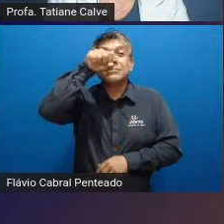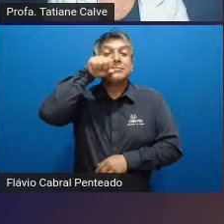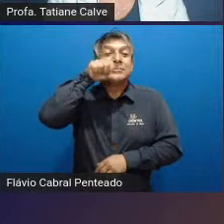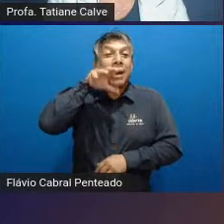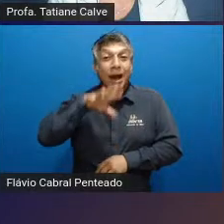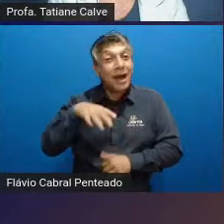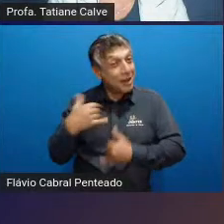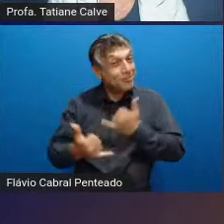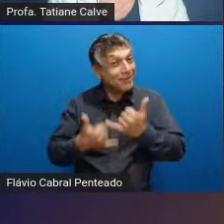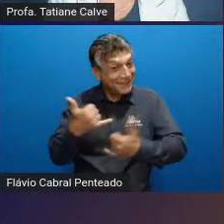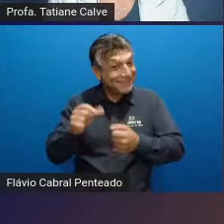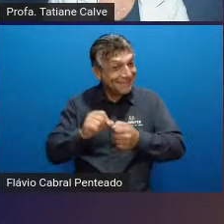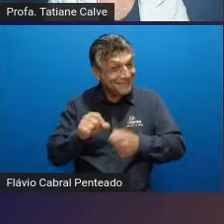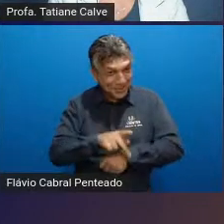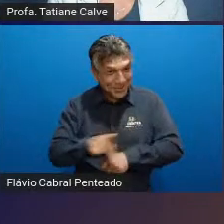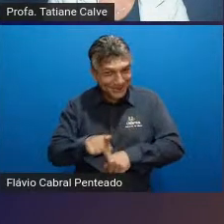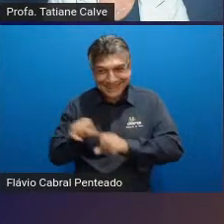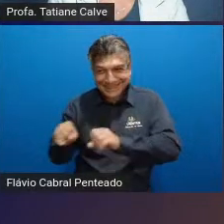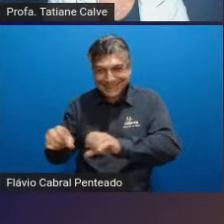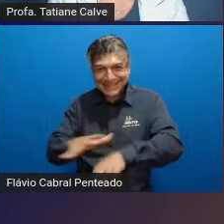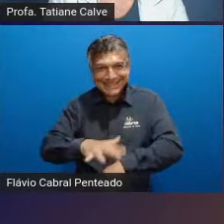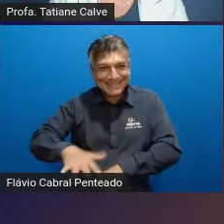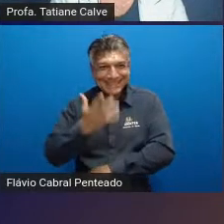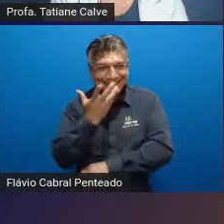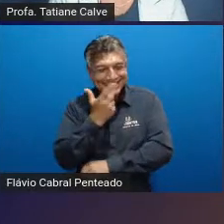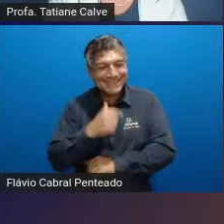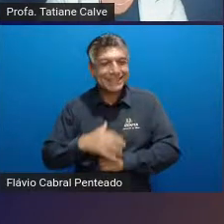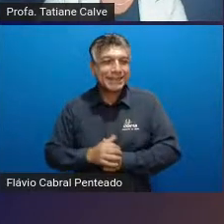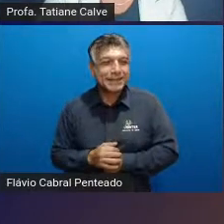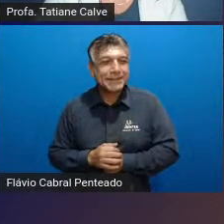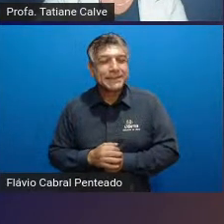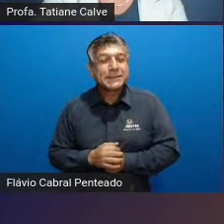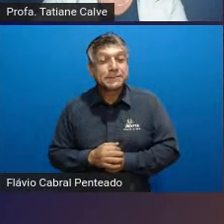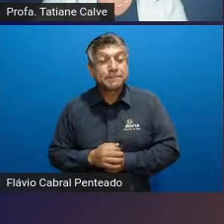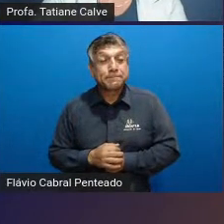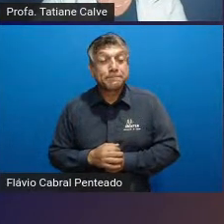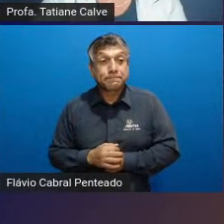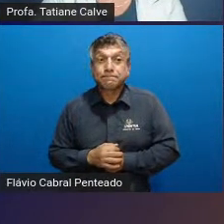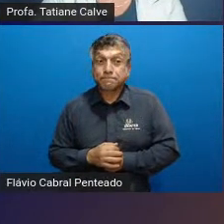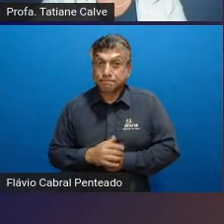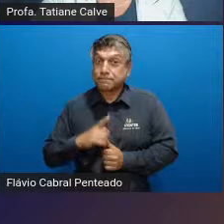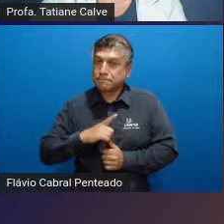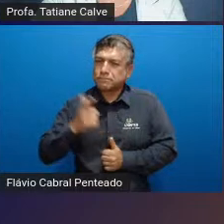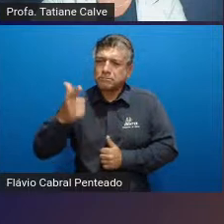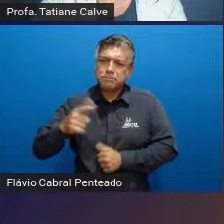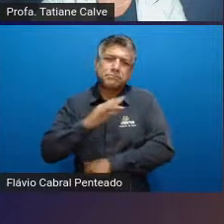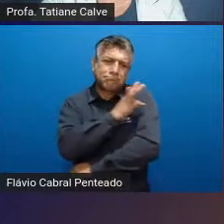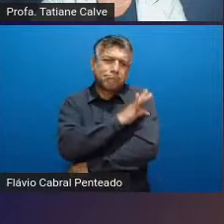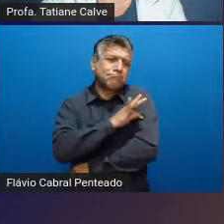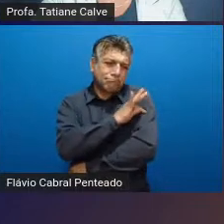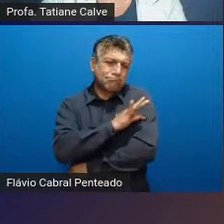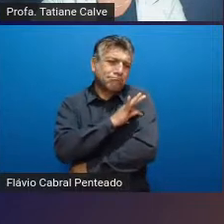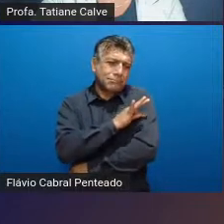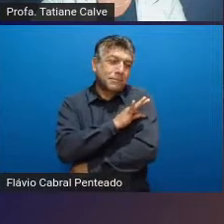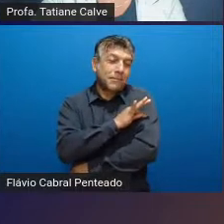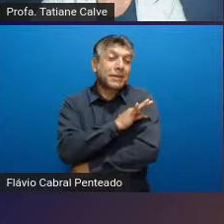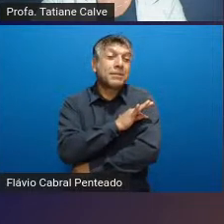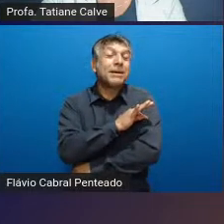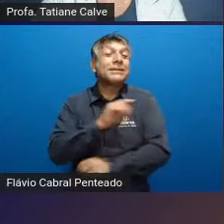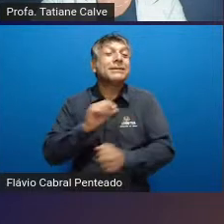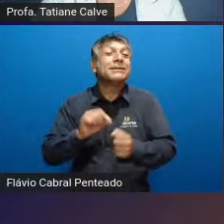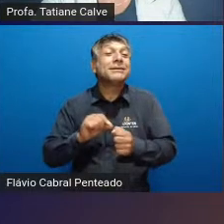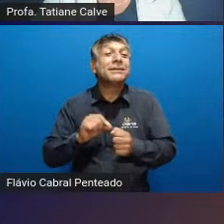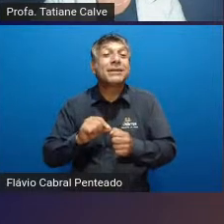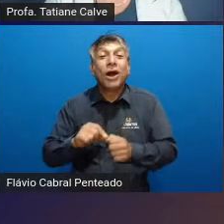das brincadeiras que nós fazemos com as crianças e tem outras técnicas mas a gente já ouviu falar assim